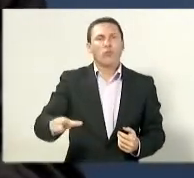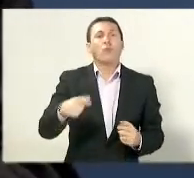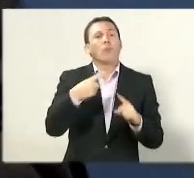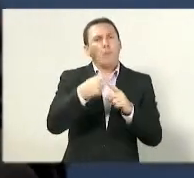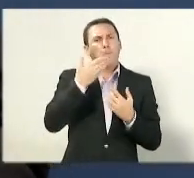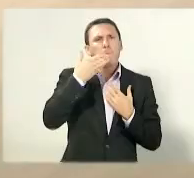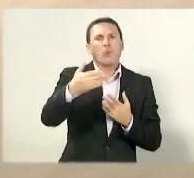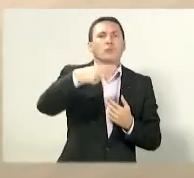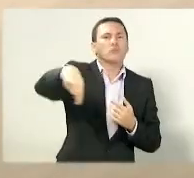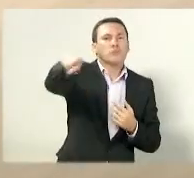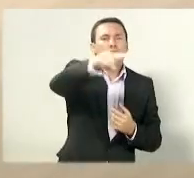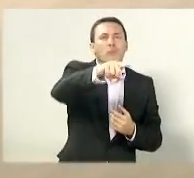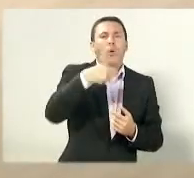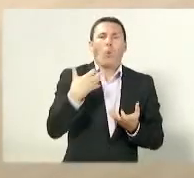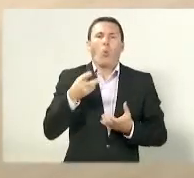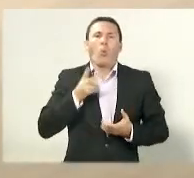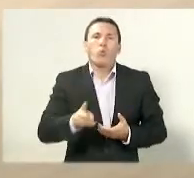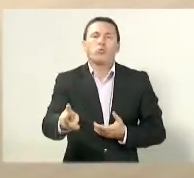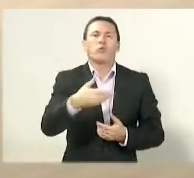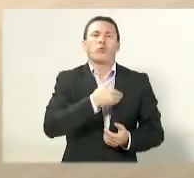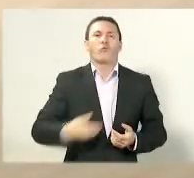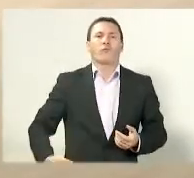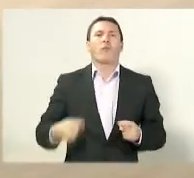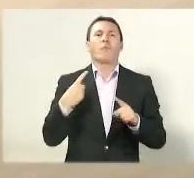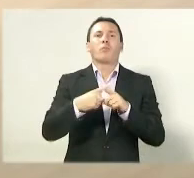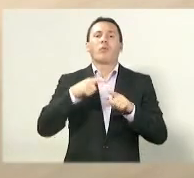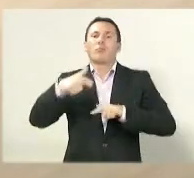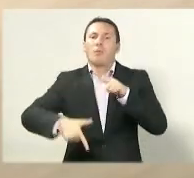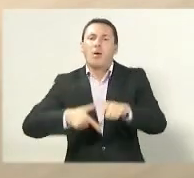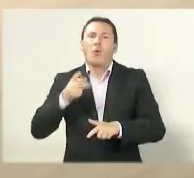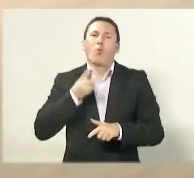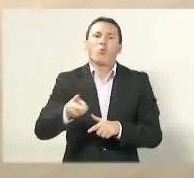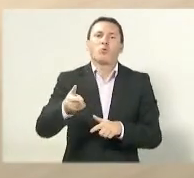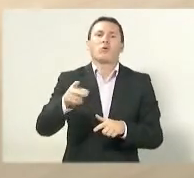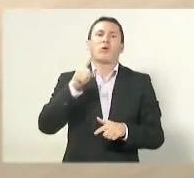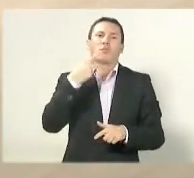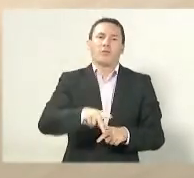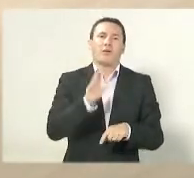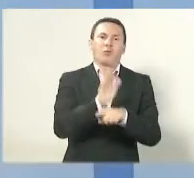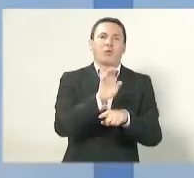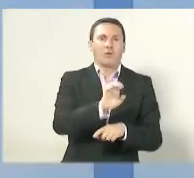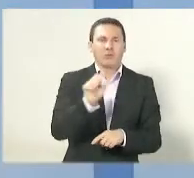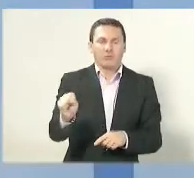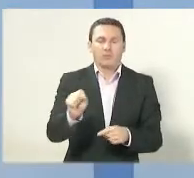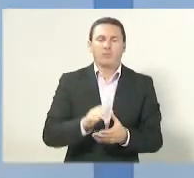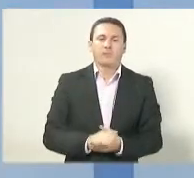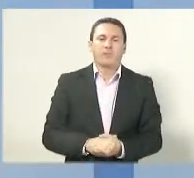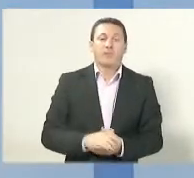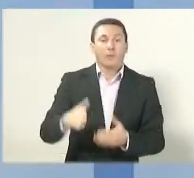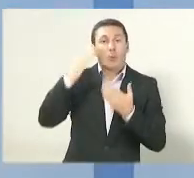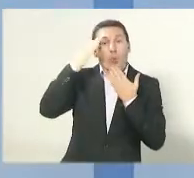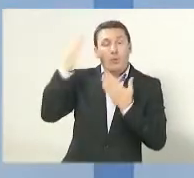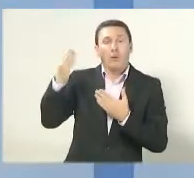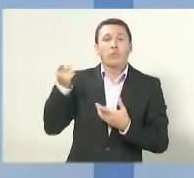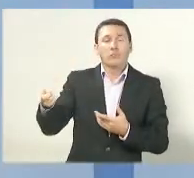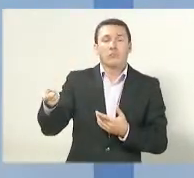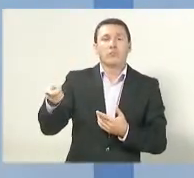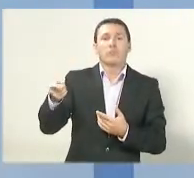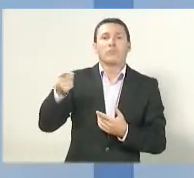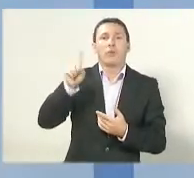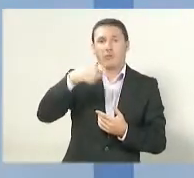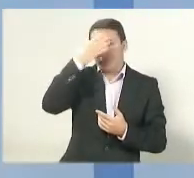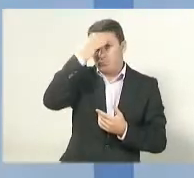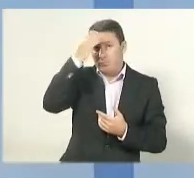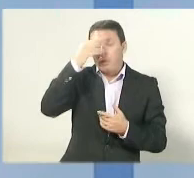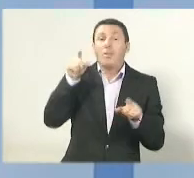Espírito Santo. Obrigado, candidato. E por fim, segundo o sorteio prévio, a candidata Camila Valadão do Pessoal se apresenta e